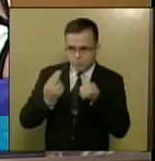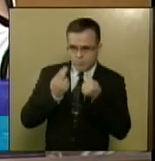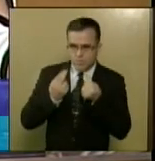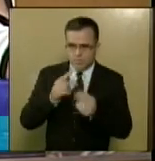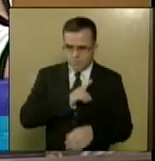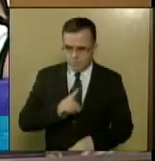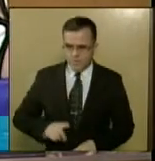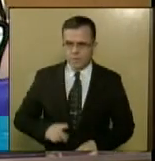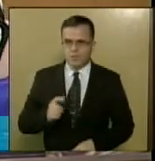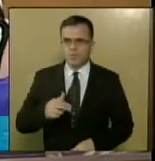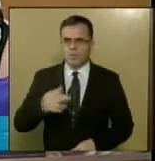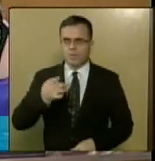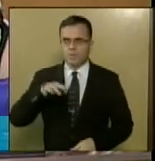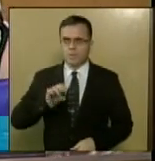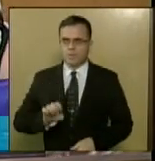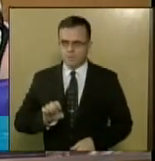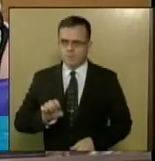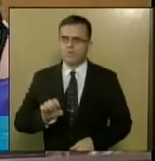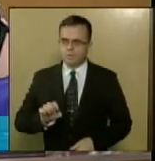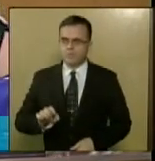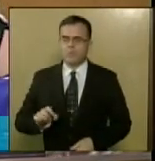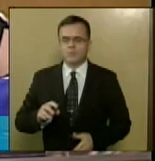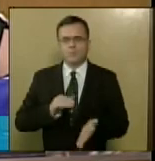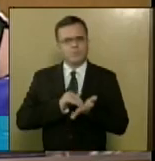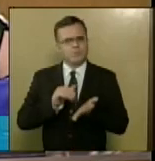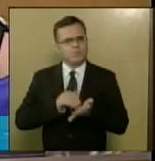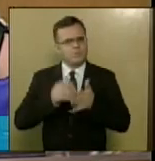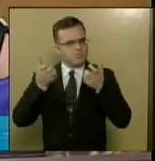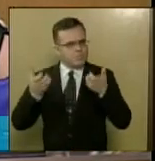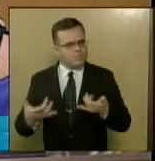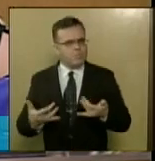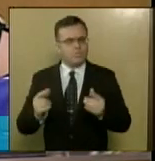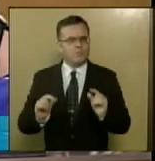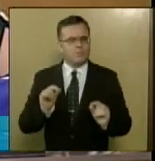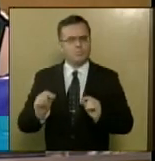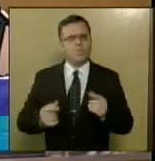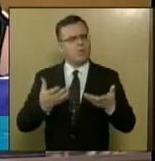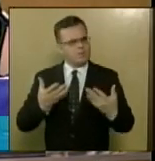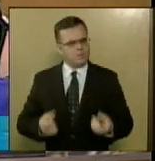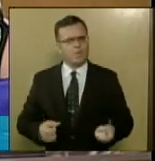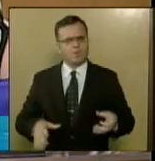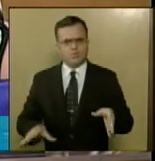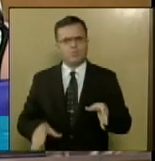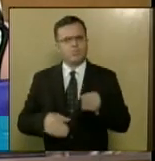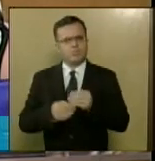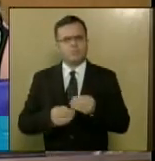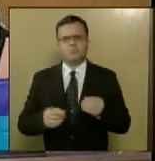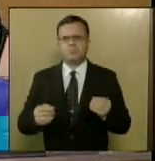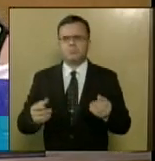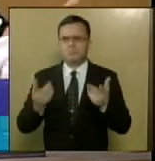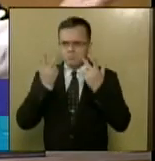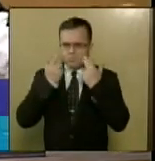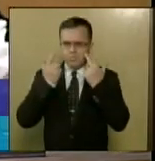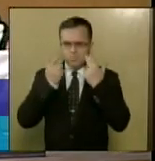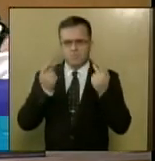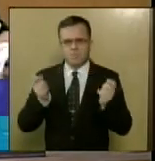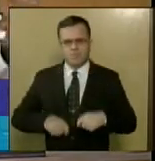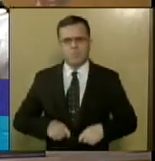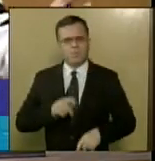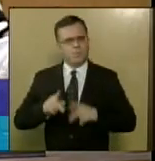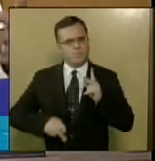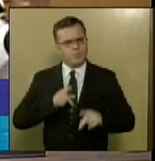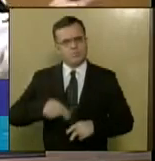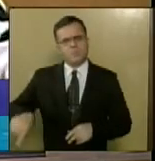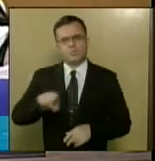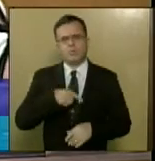fala do presidente... do secretário, que é possível, sim, o projeto ser abraçado também com essa técnica. Precisa que a comunidade